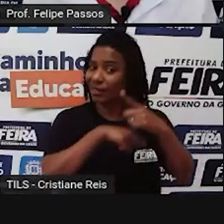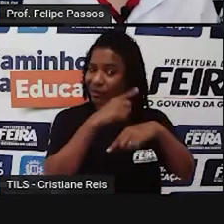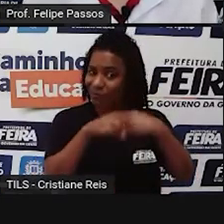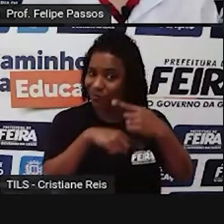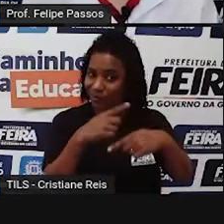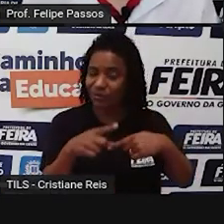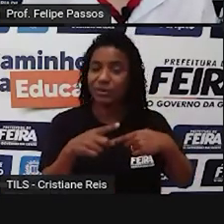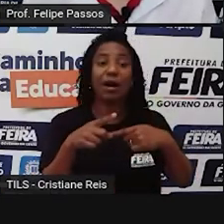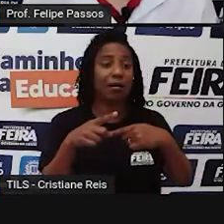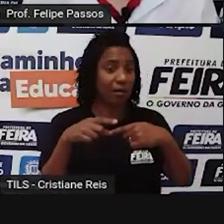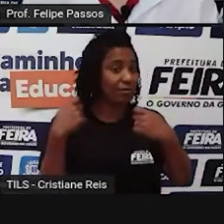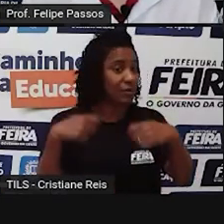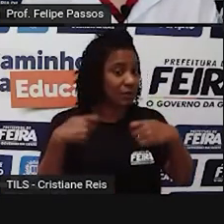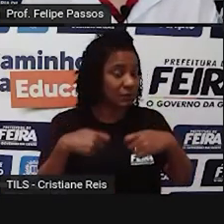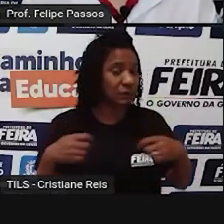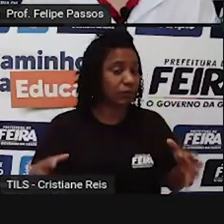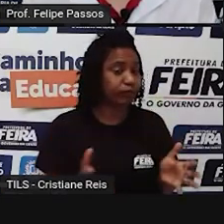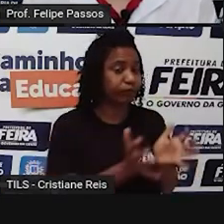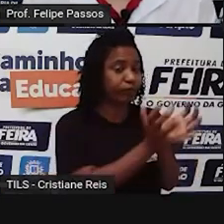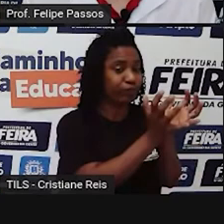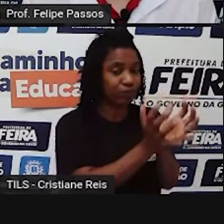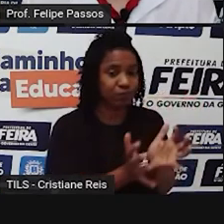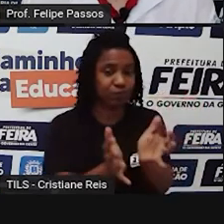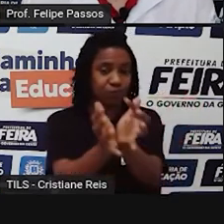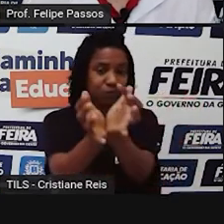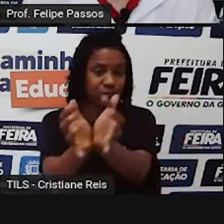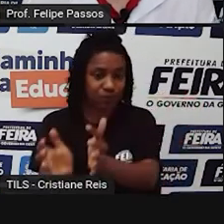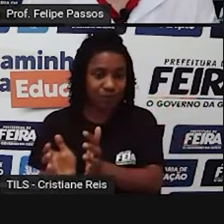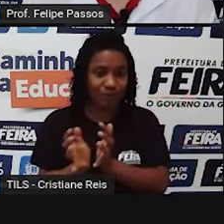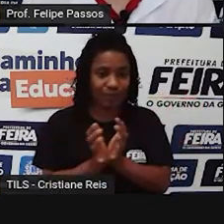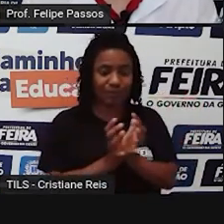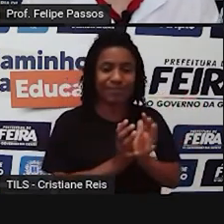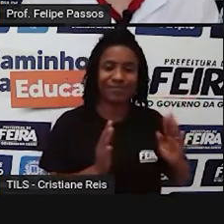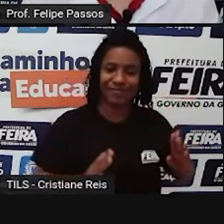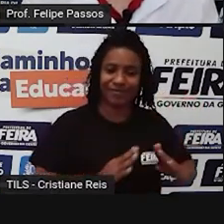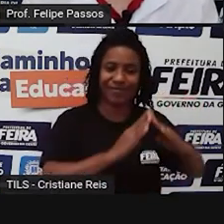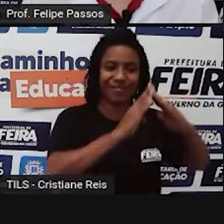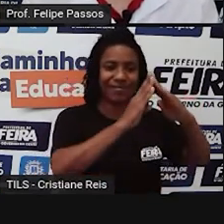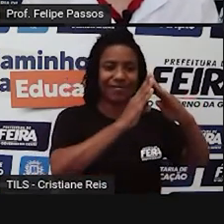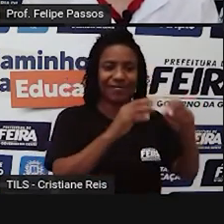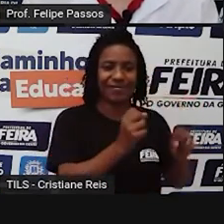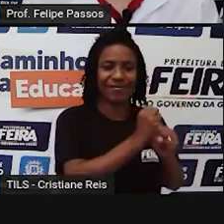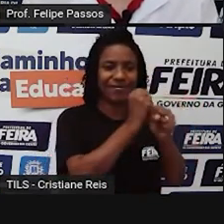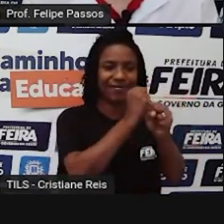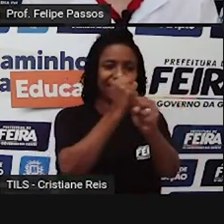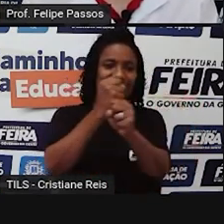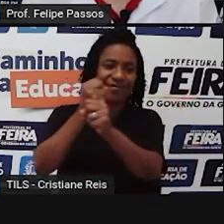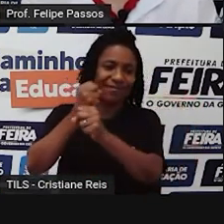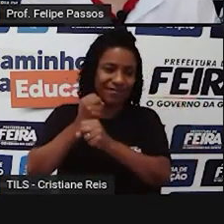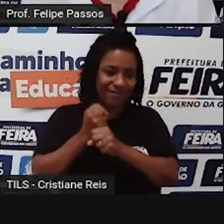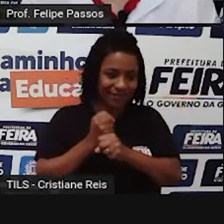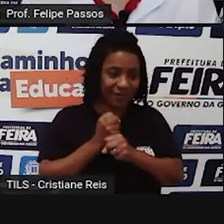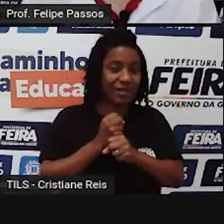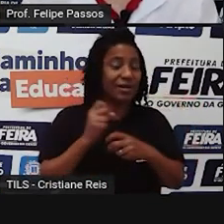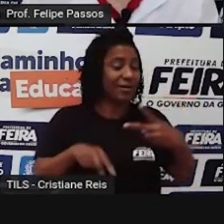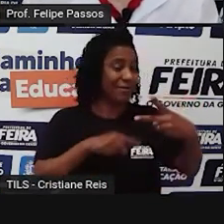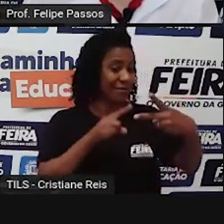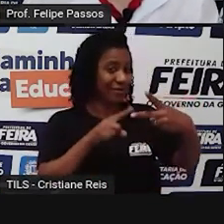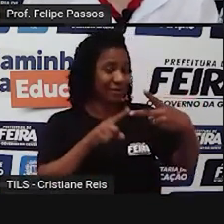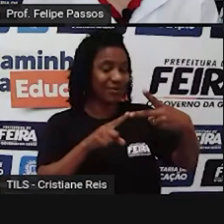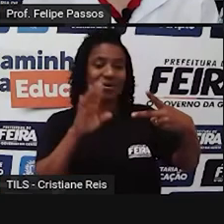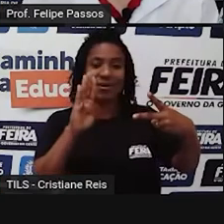vilas, essas tribos, esses territórios mais fixos, né? E aí, a gente entra no estágio de barbárie.